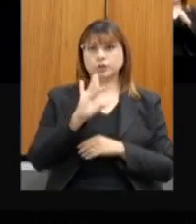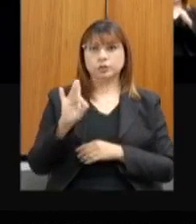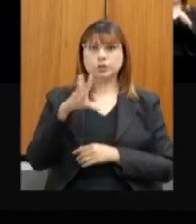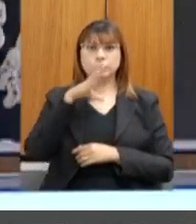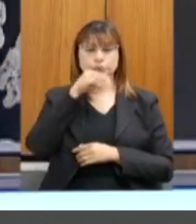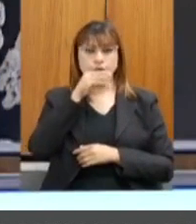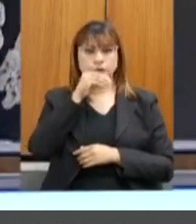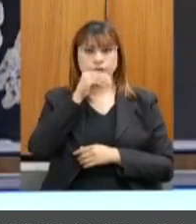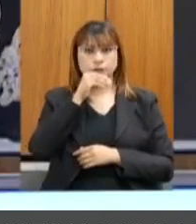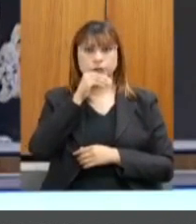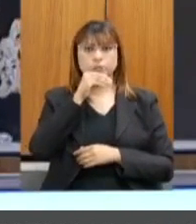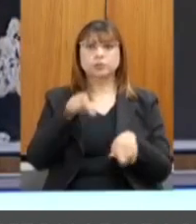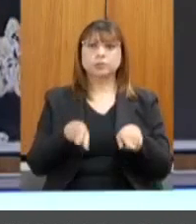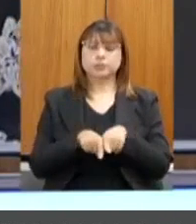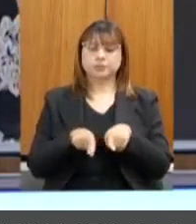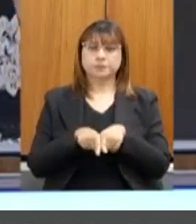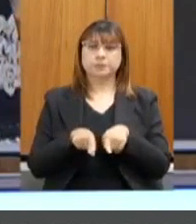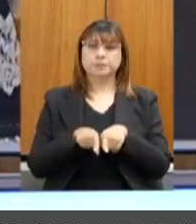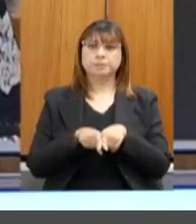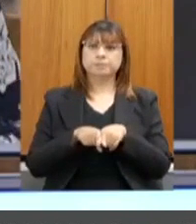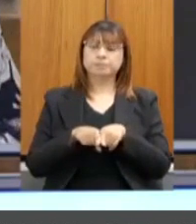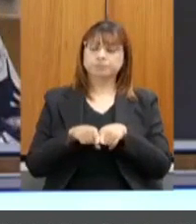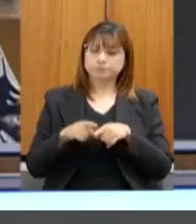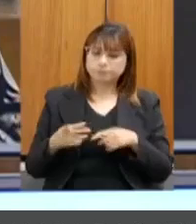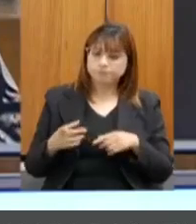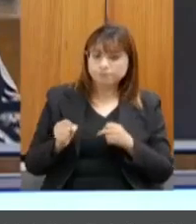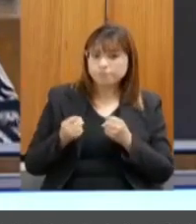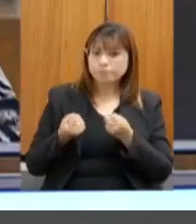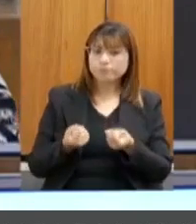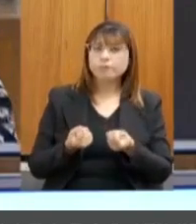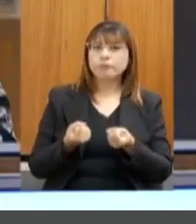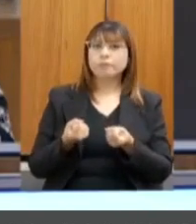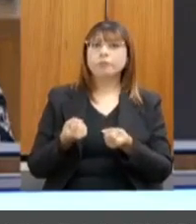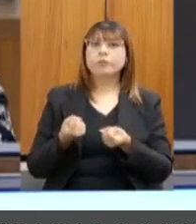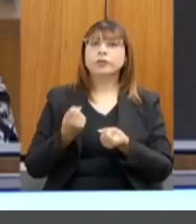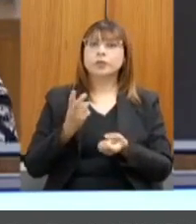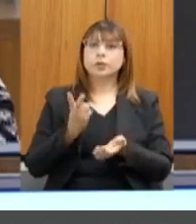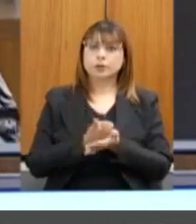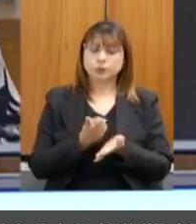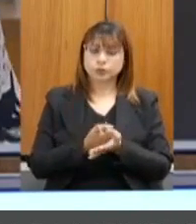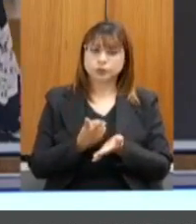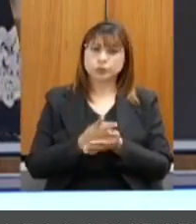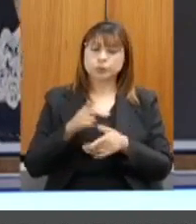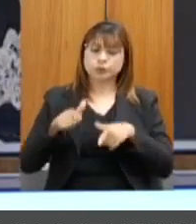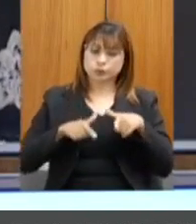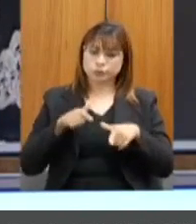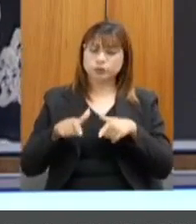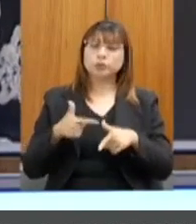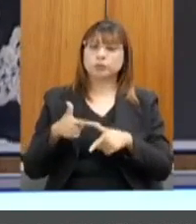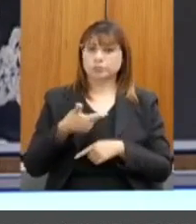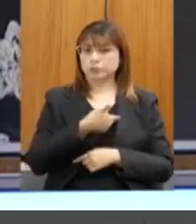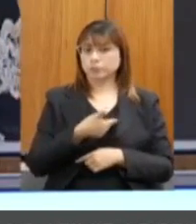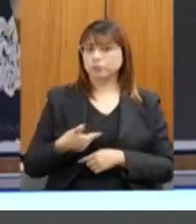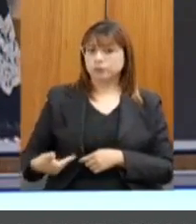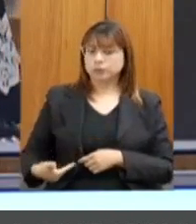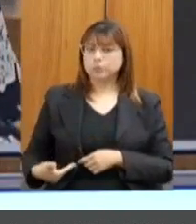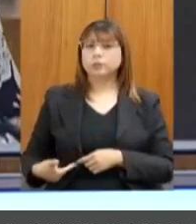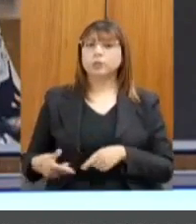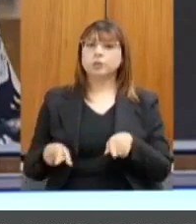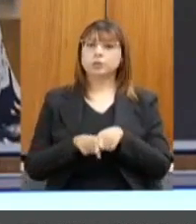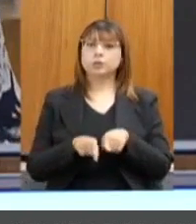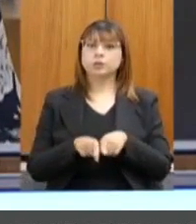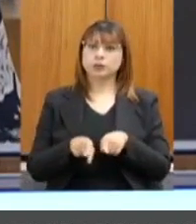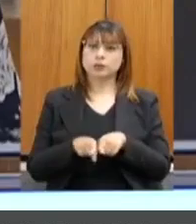fazendo da mesma forma, garantindo da mesma forma a manutenção da prestação do serviço público e também